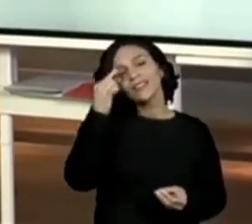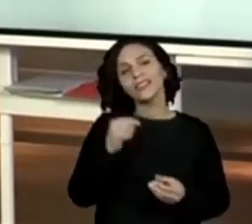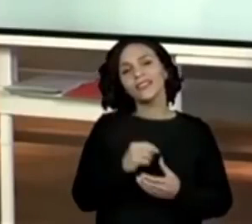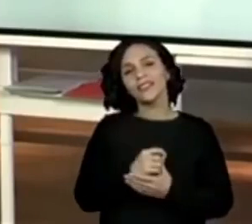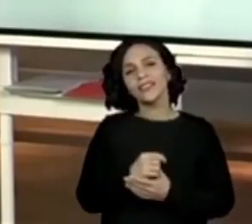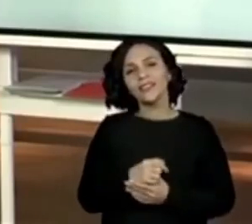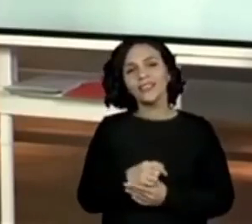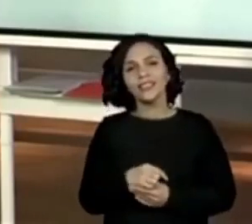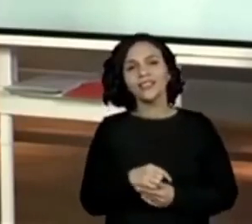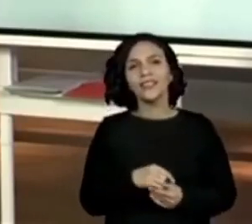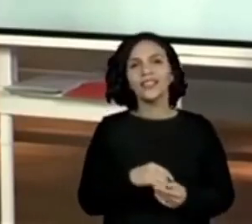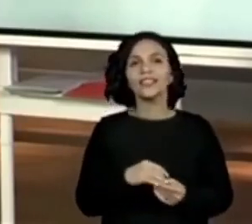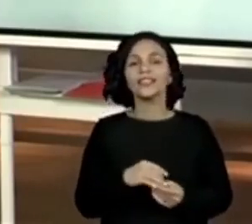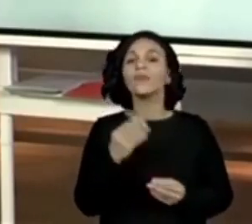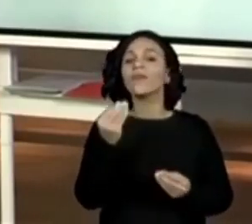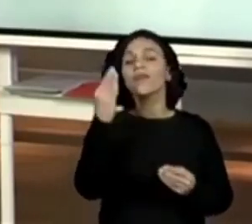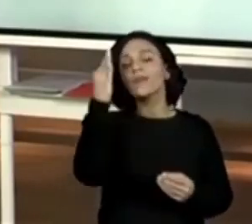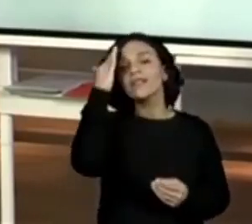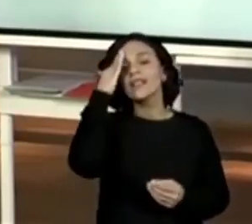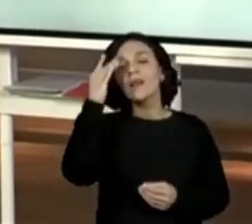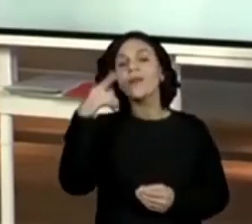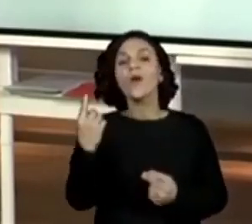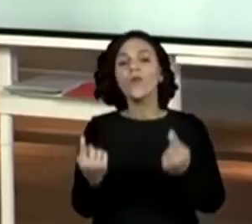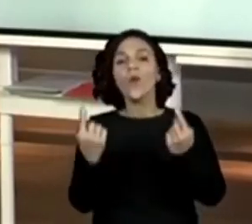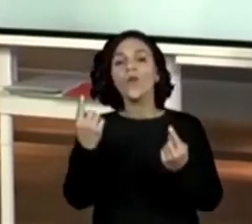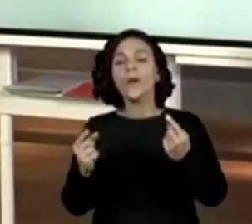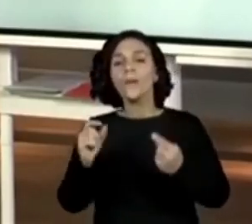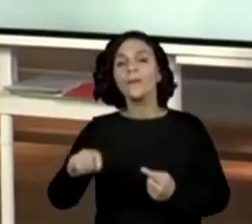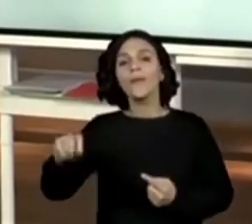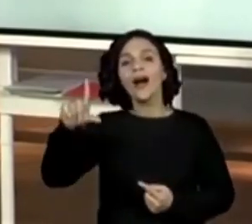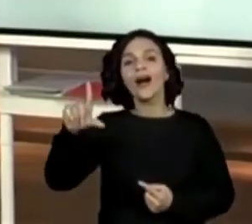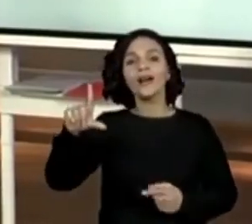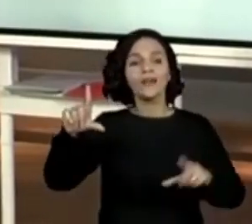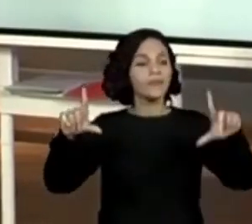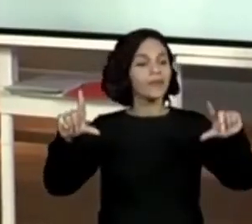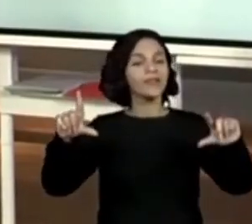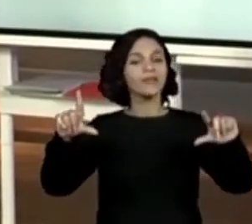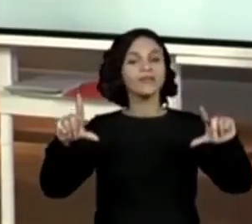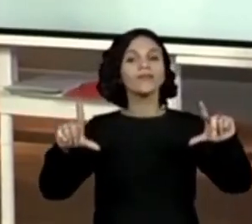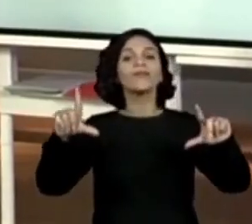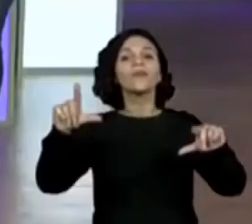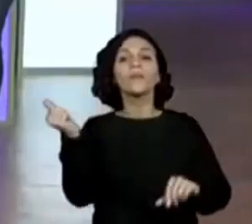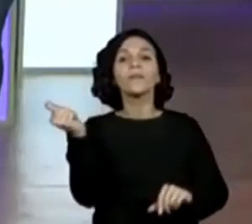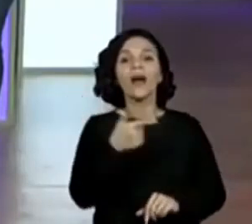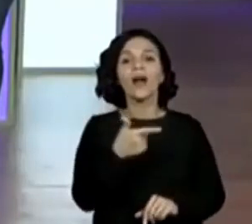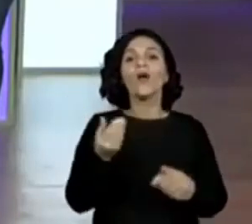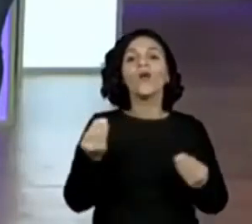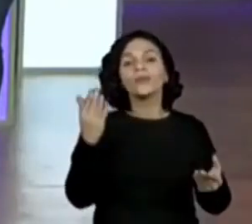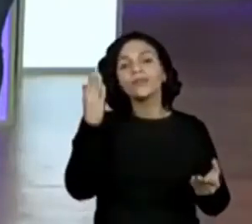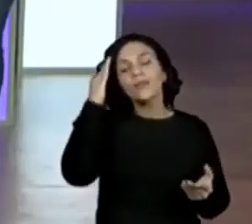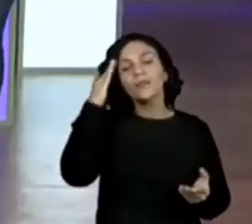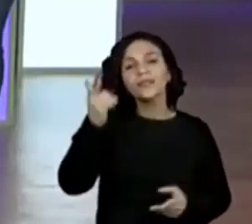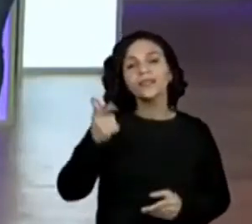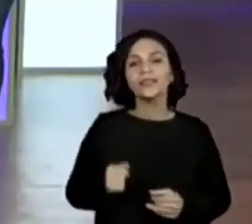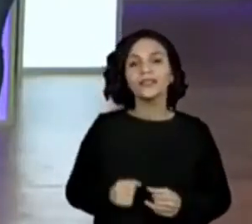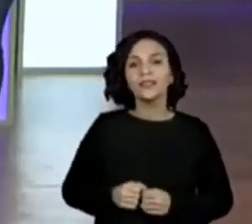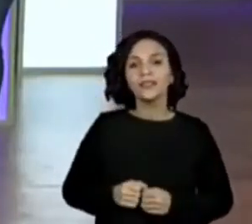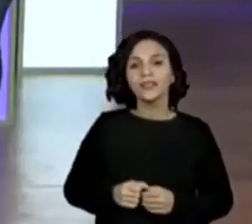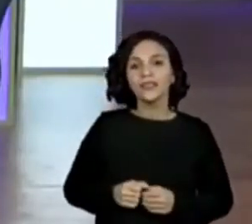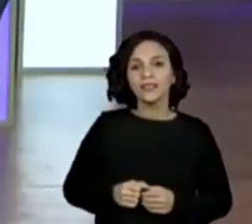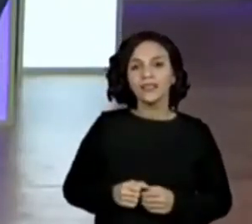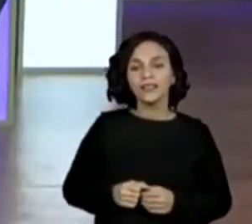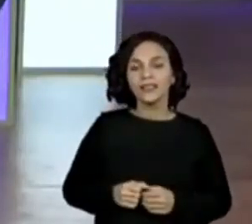que a Eliane era mais alta que a Maria Cecília? Como vocês calcularam? Olha lá.